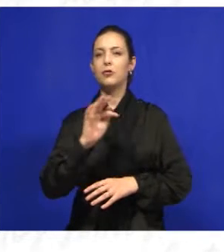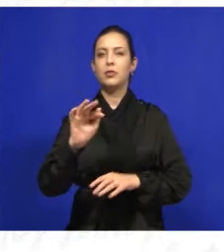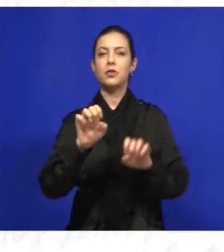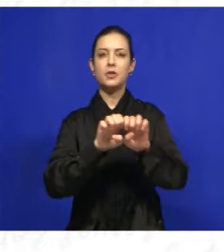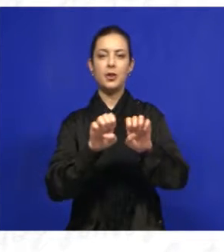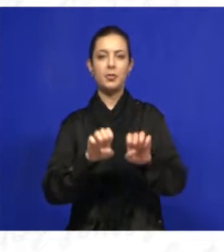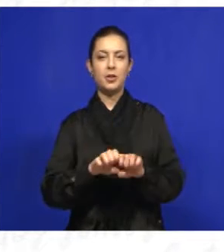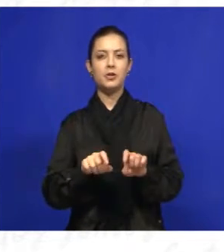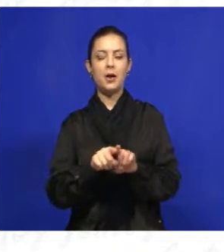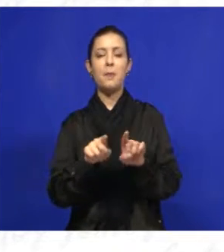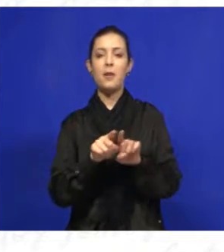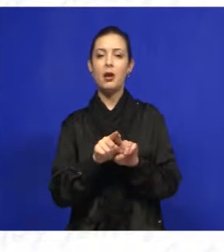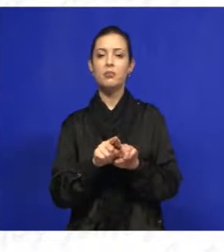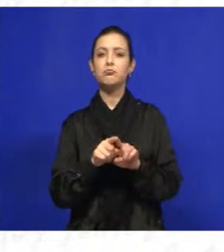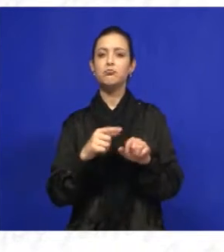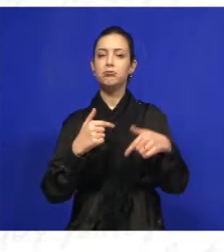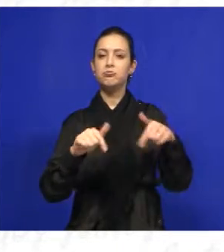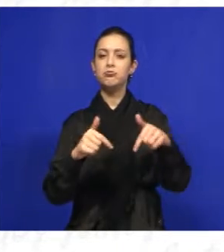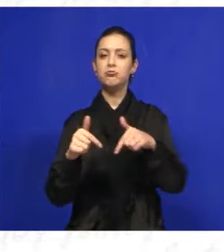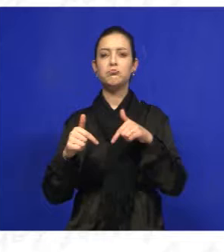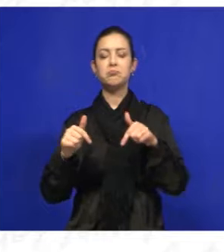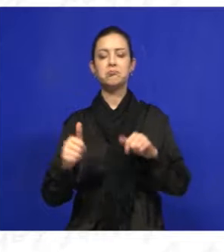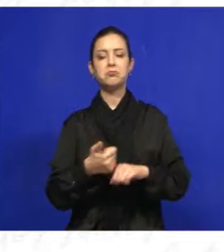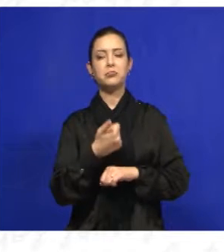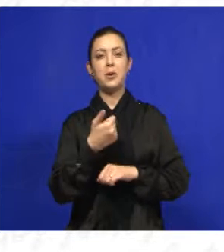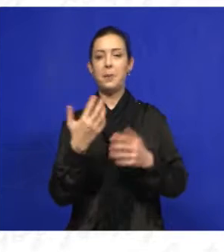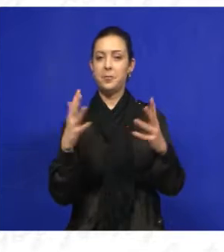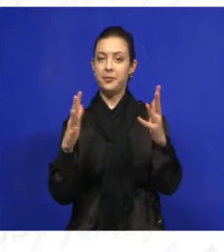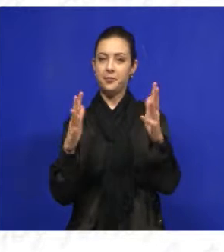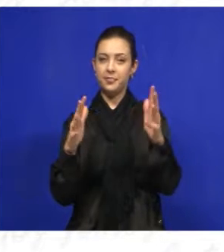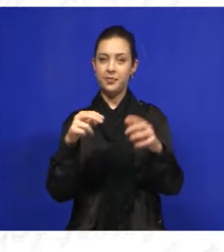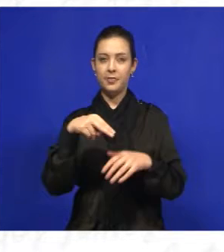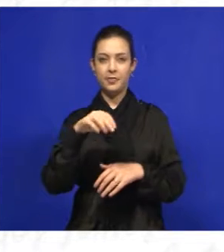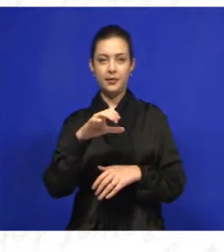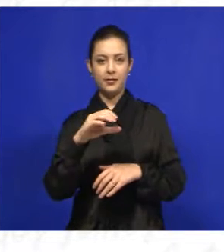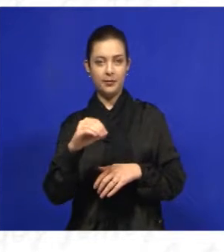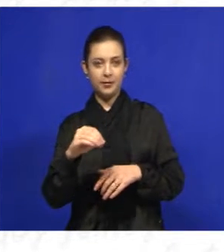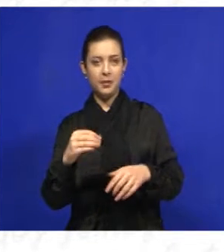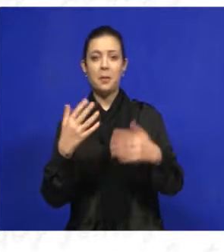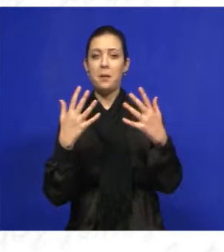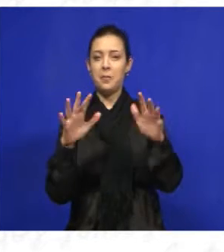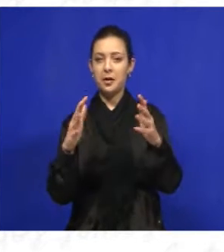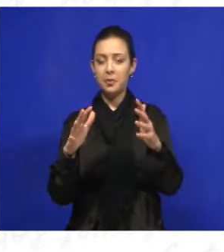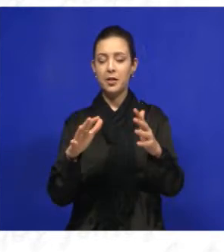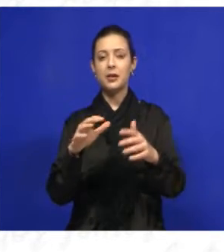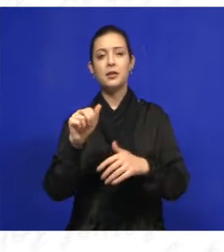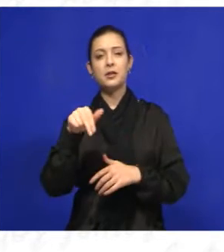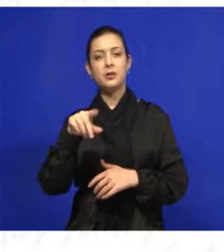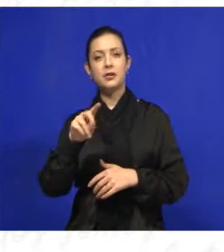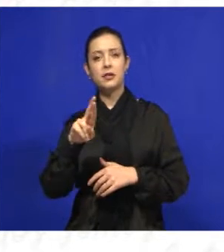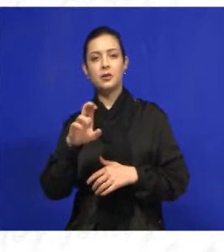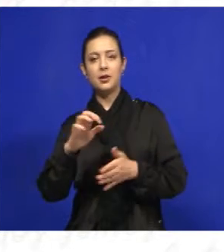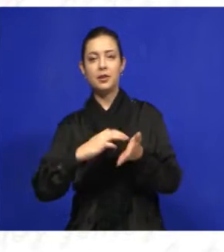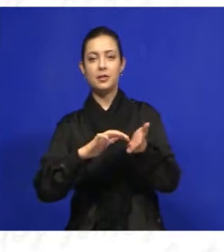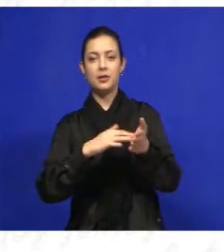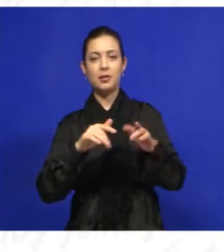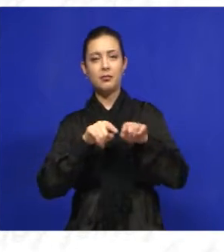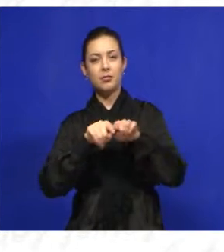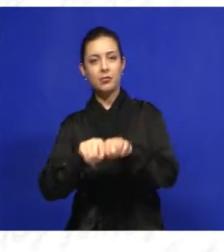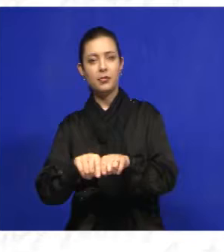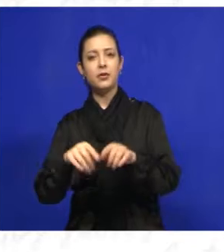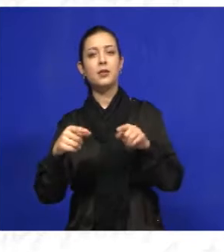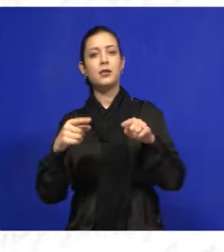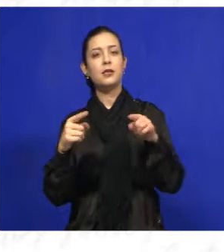da infraestrutura também é um trabalho de qualidade. Parabéns, Neko, parabéns, André, secretária de Junto,